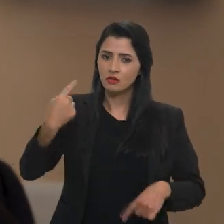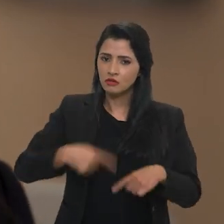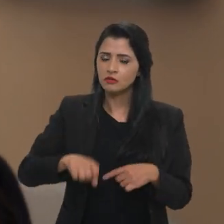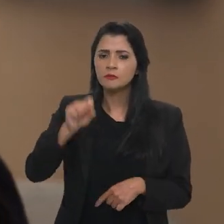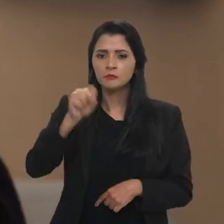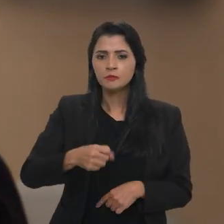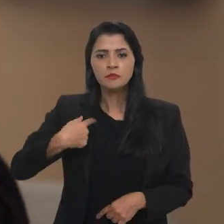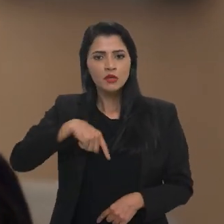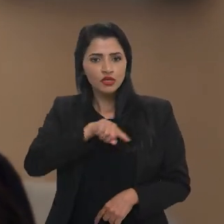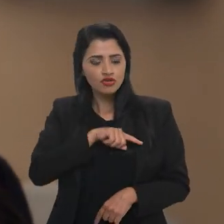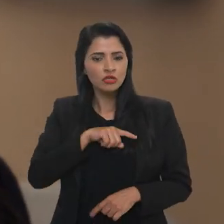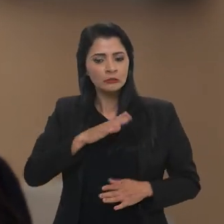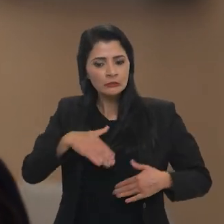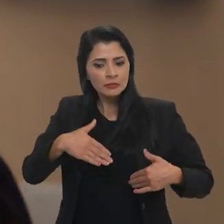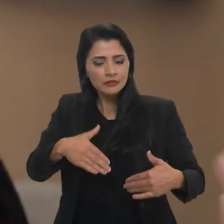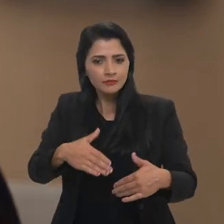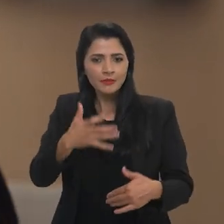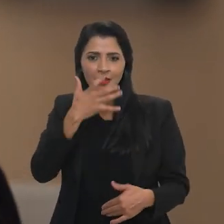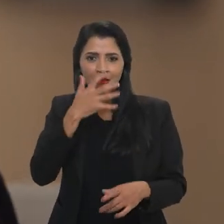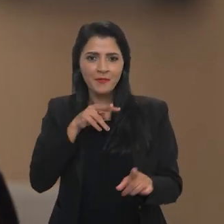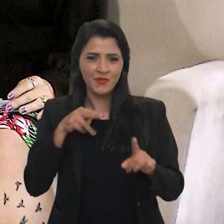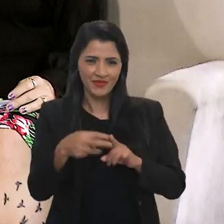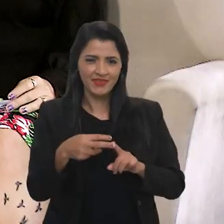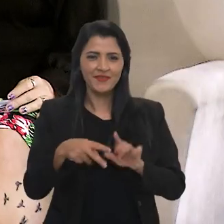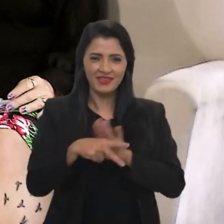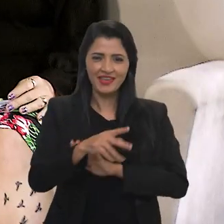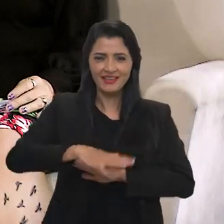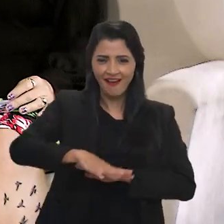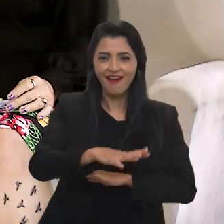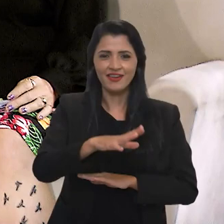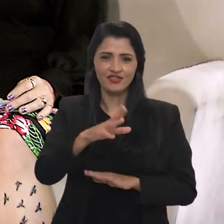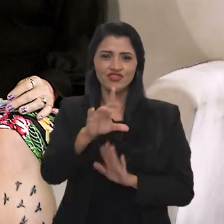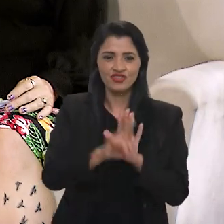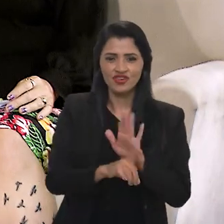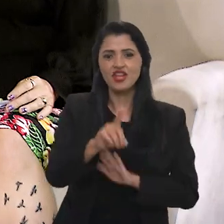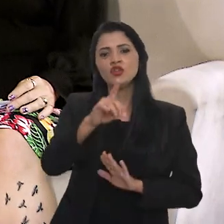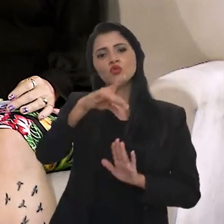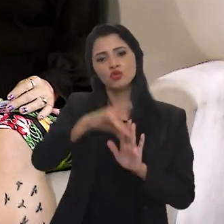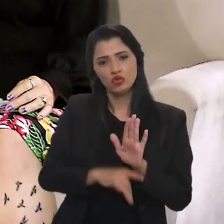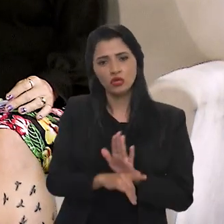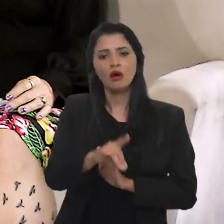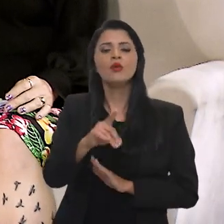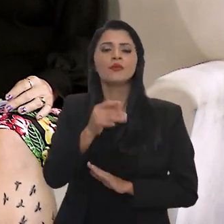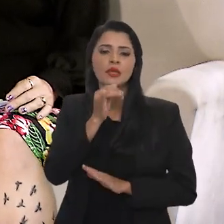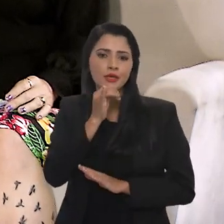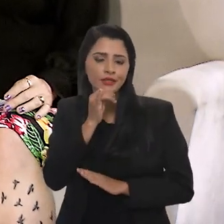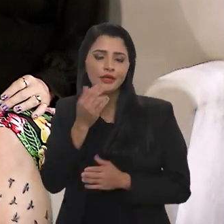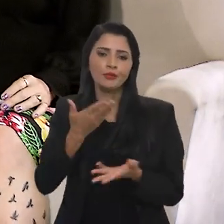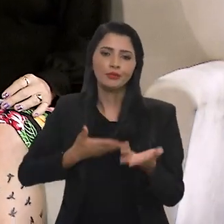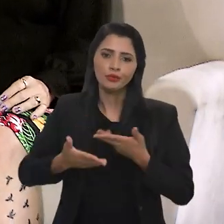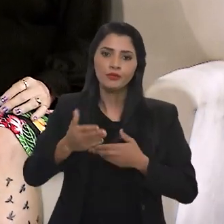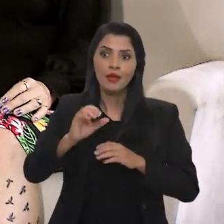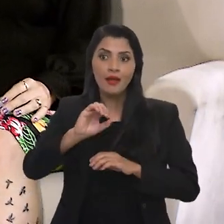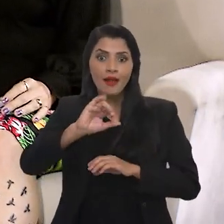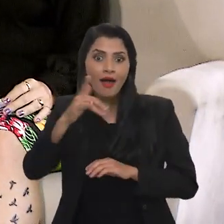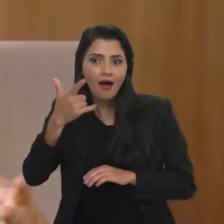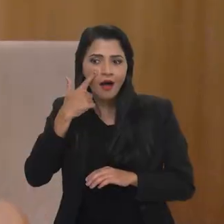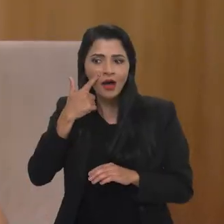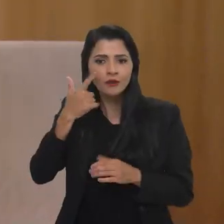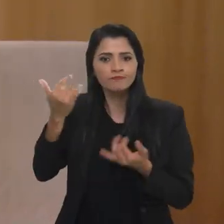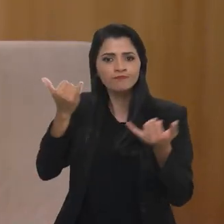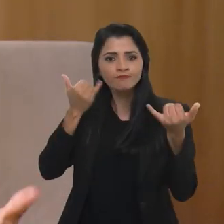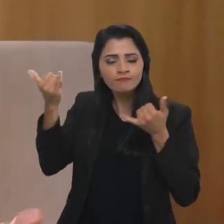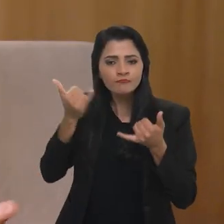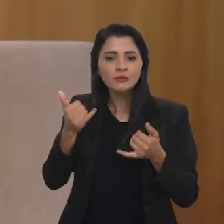debate, e a gente está avançando e do ponto de vista de direitos digitais, a gente está trabalhando de questões em relação à transparência